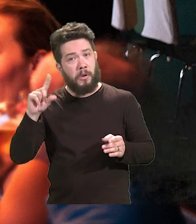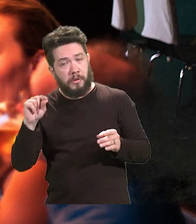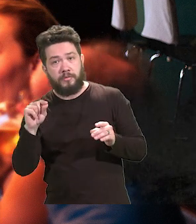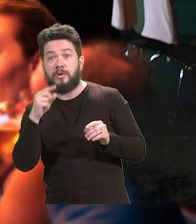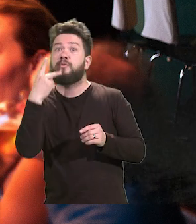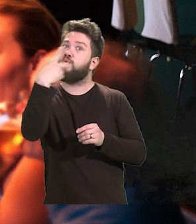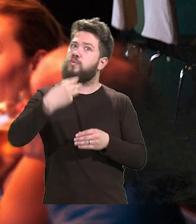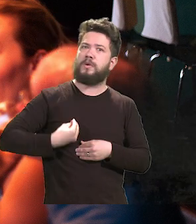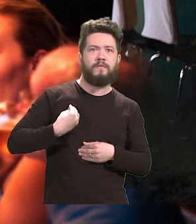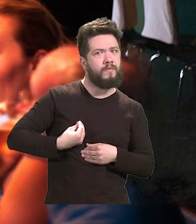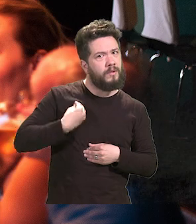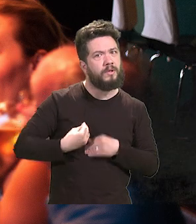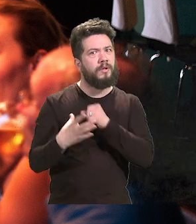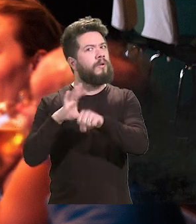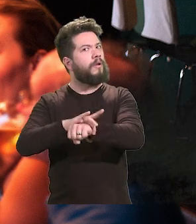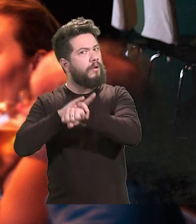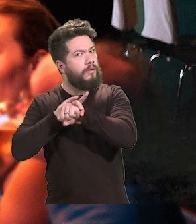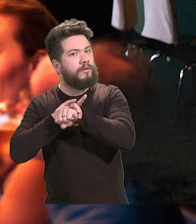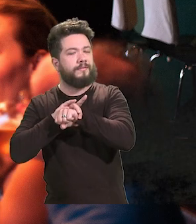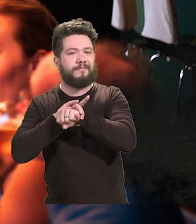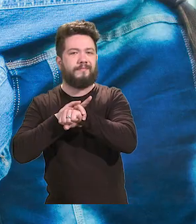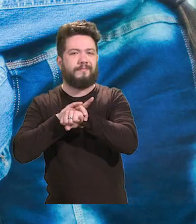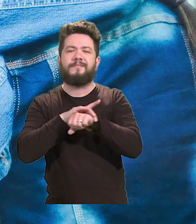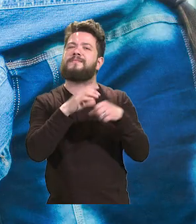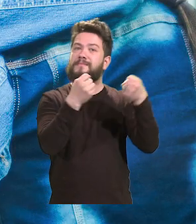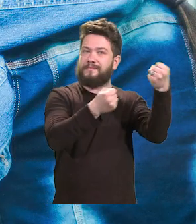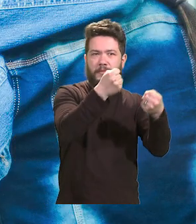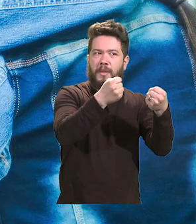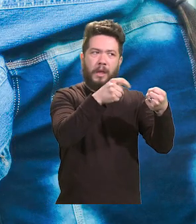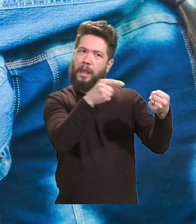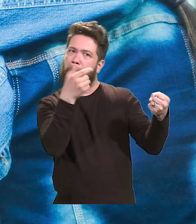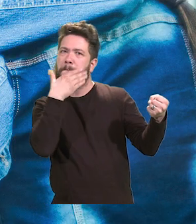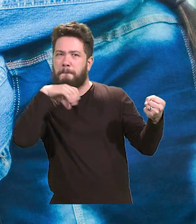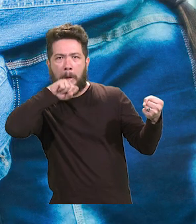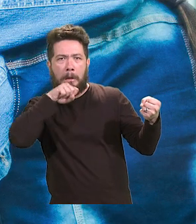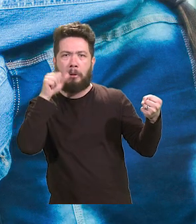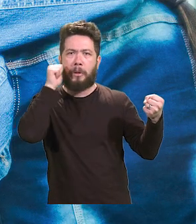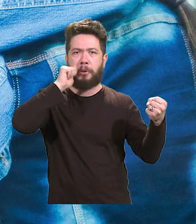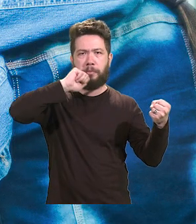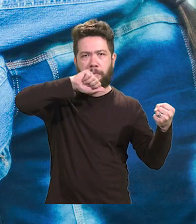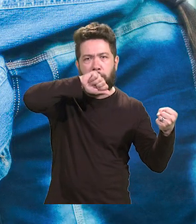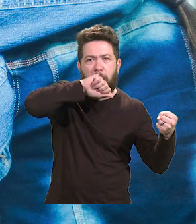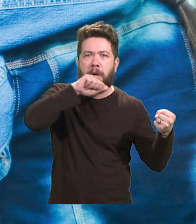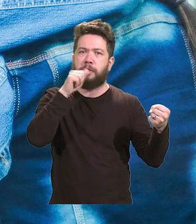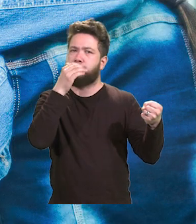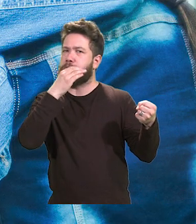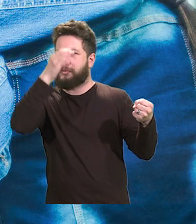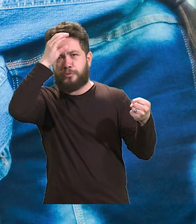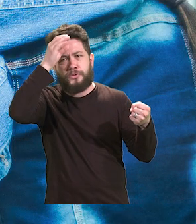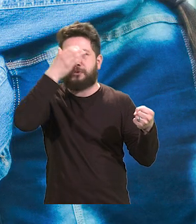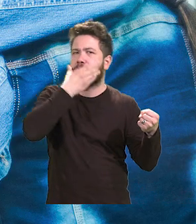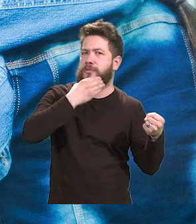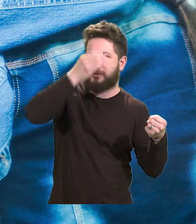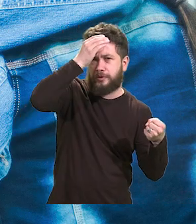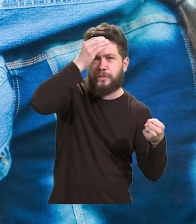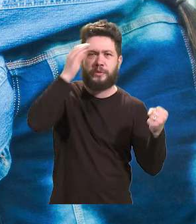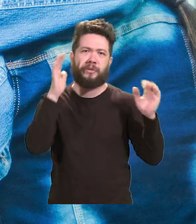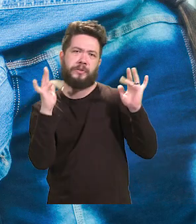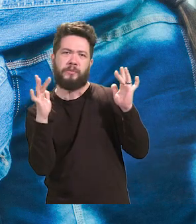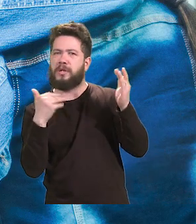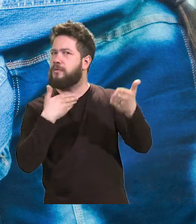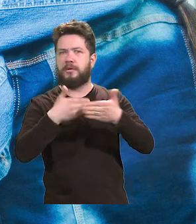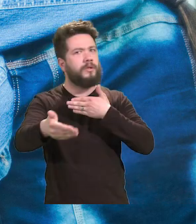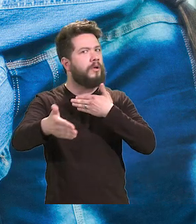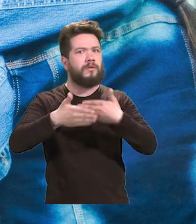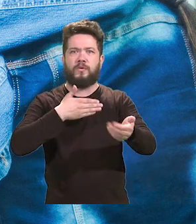namorado ou qualquer outro familiar. Seu melhor amigo, o amigo do seu amigo ou o mero conhecido.